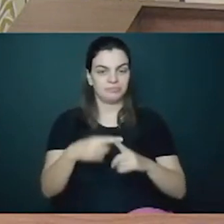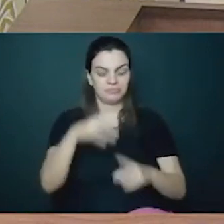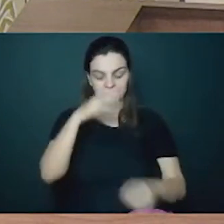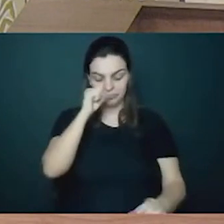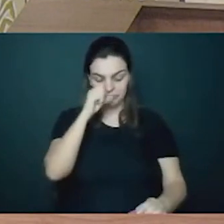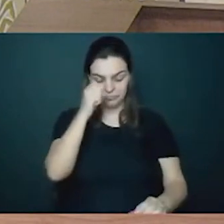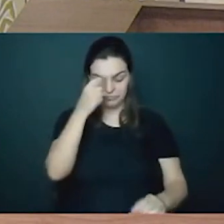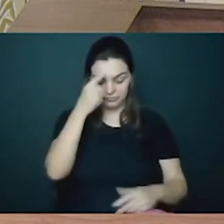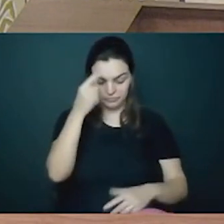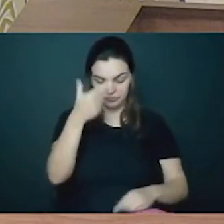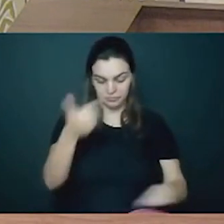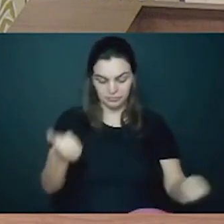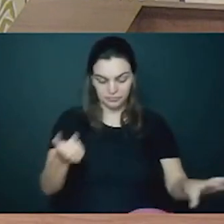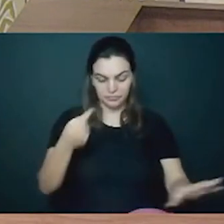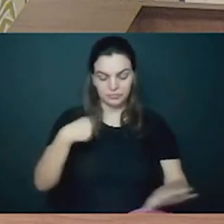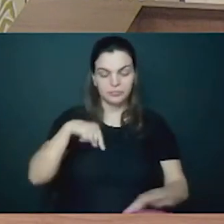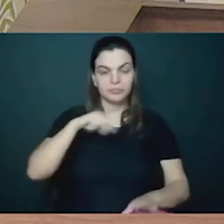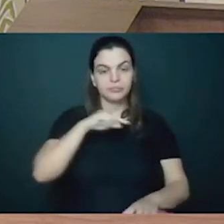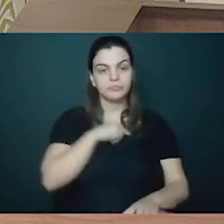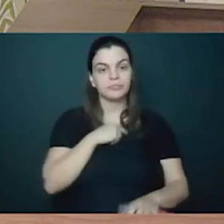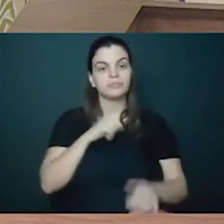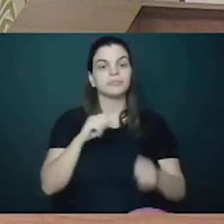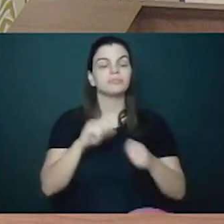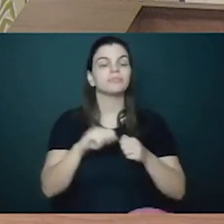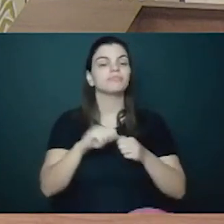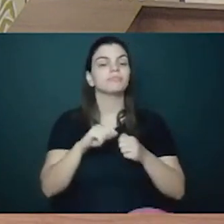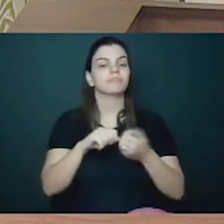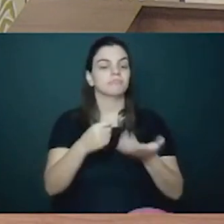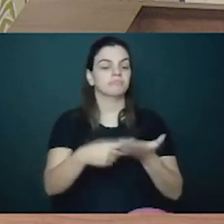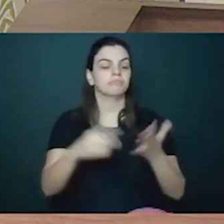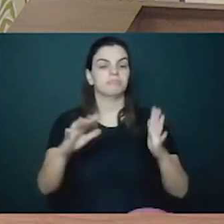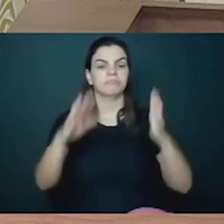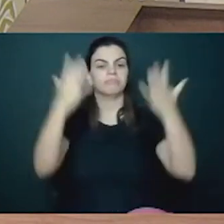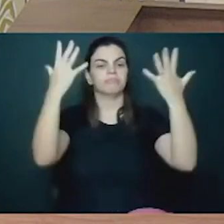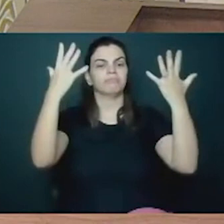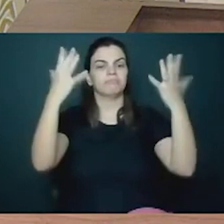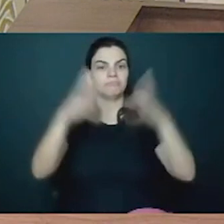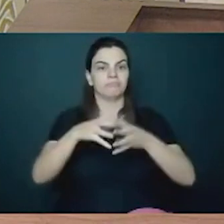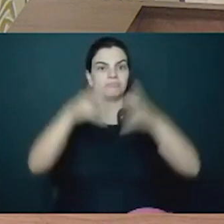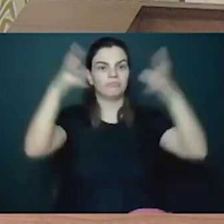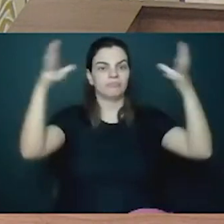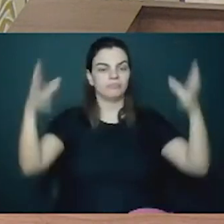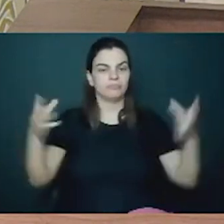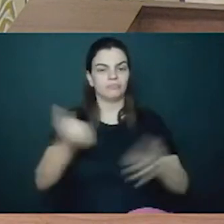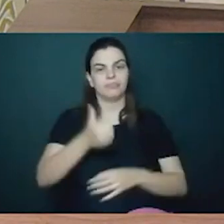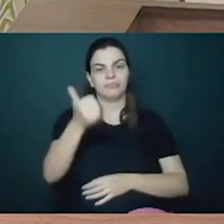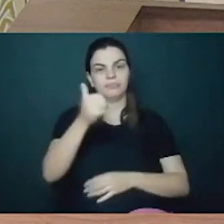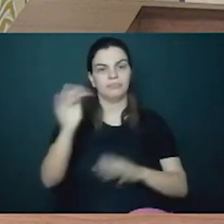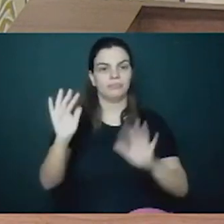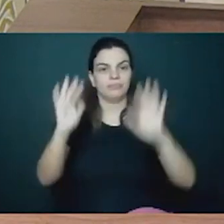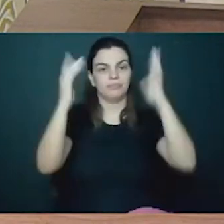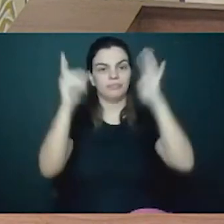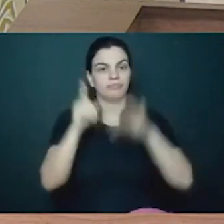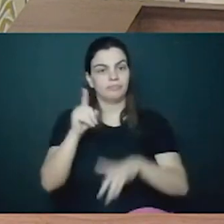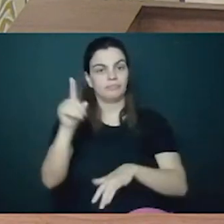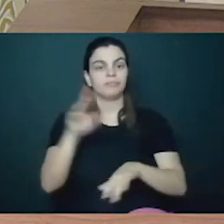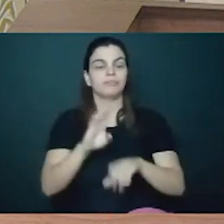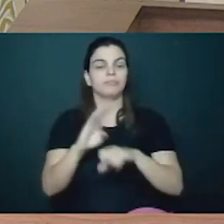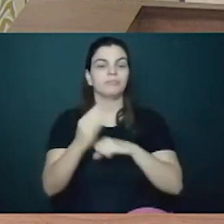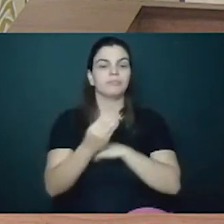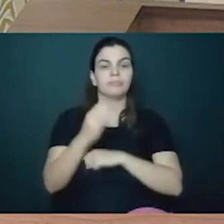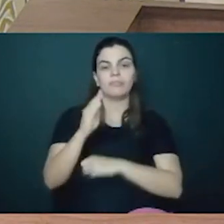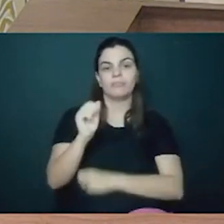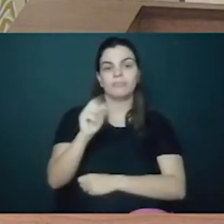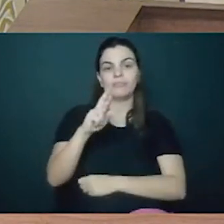nós realizamos um grande evento, a primeira festa da Barreirinha, que marcou a reinauguração do